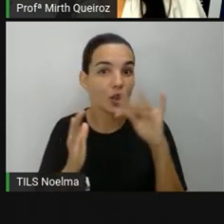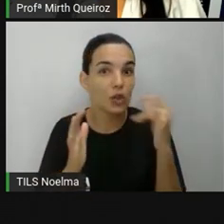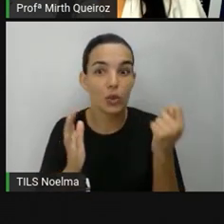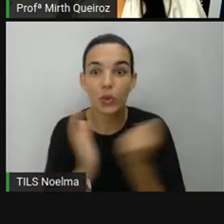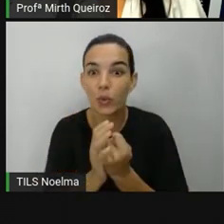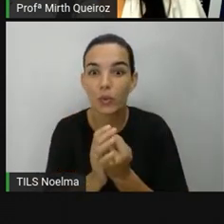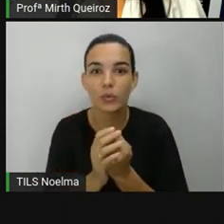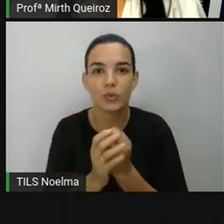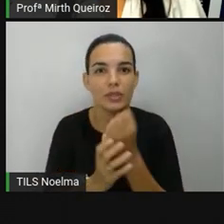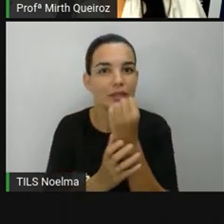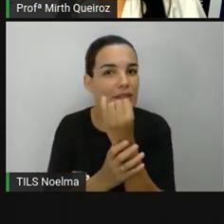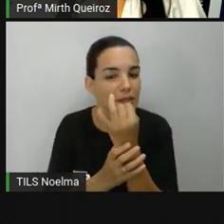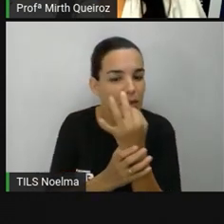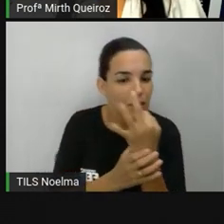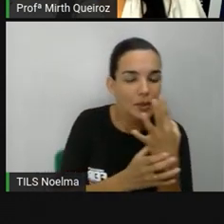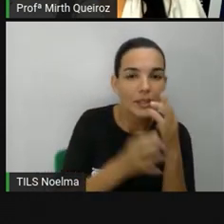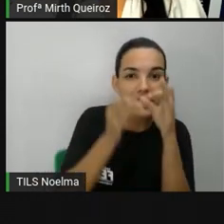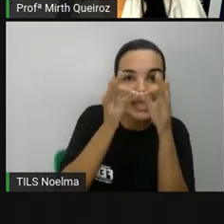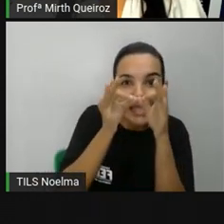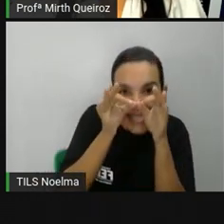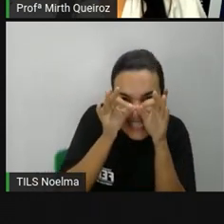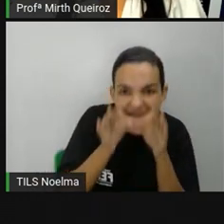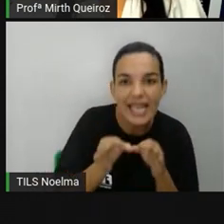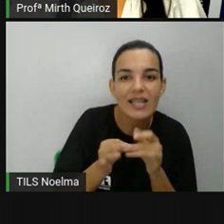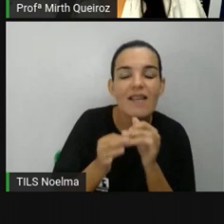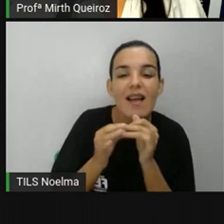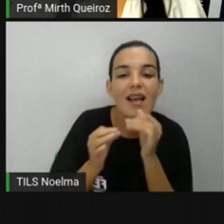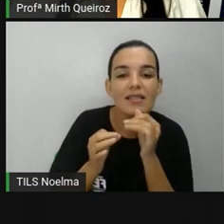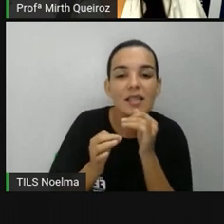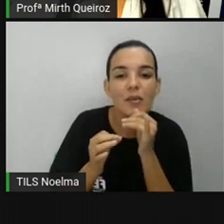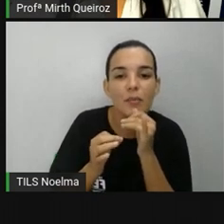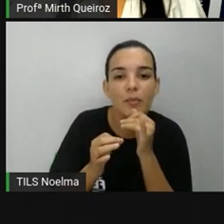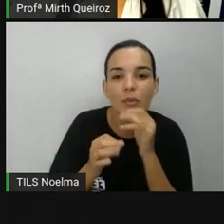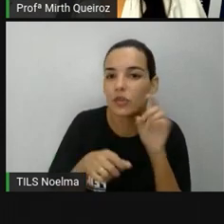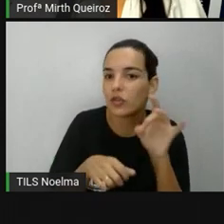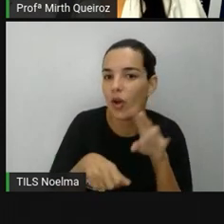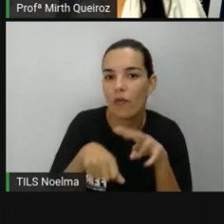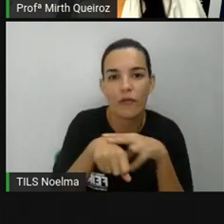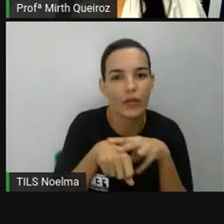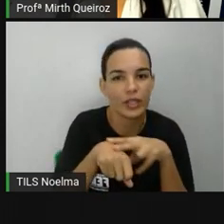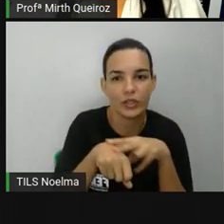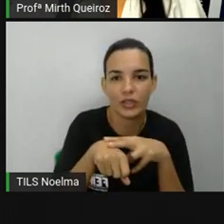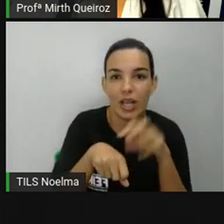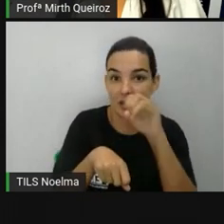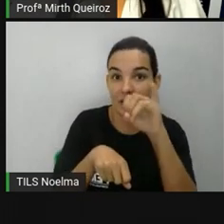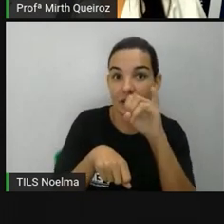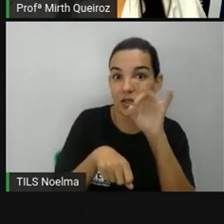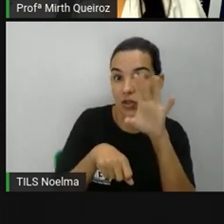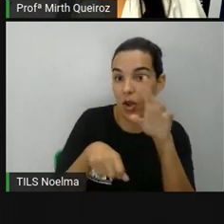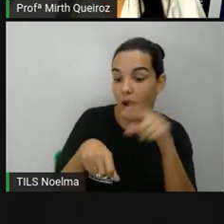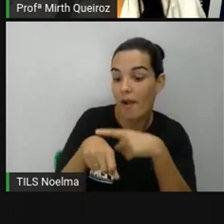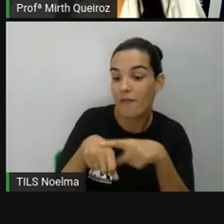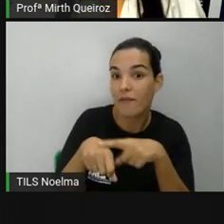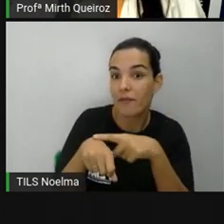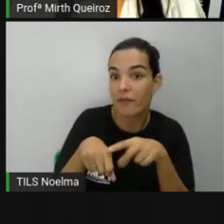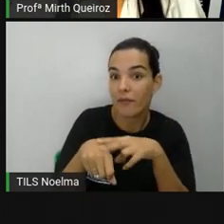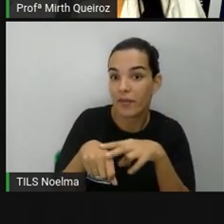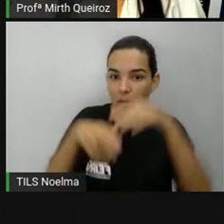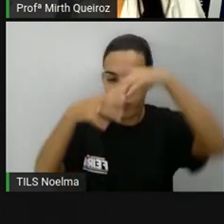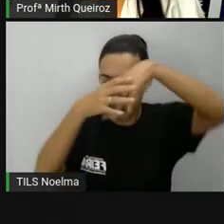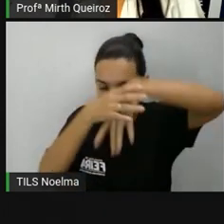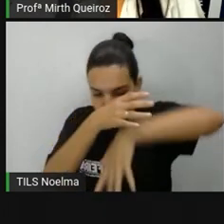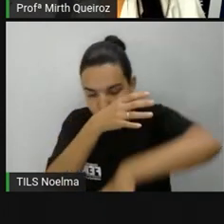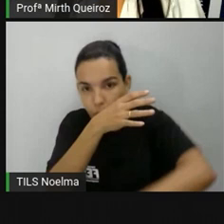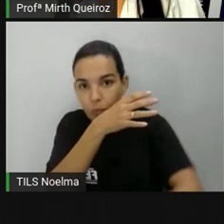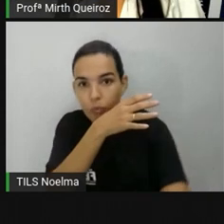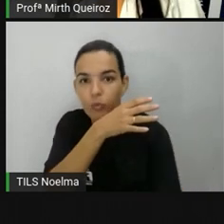parte aí, todos os quadradinhos que fazem parte aí. Por exemplo, o submarino é só o verde. Então, se vocês acertaram, já é bomba, afunda.